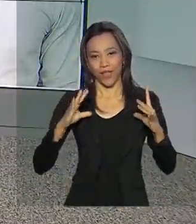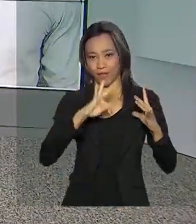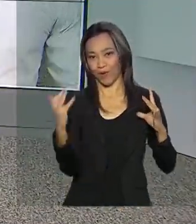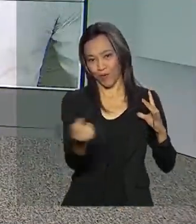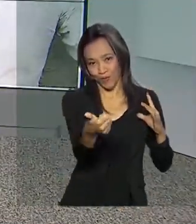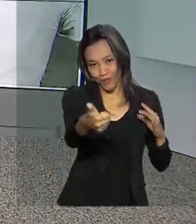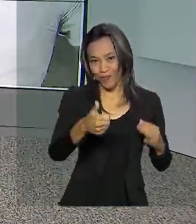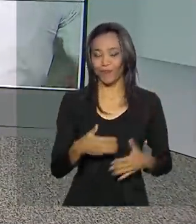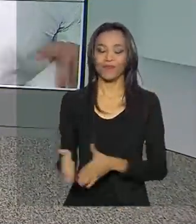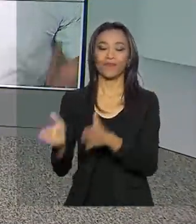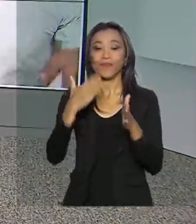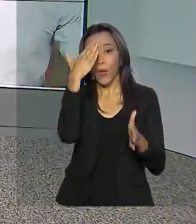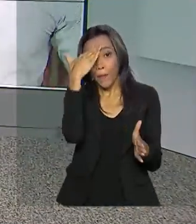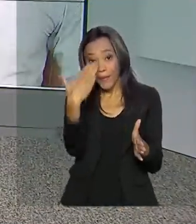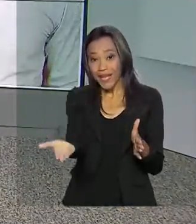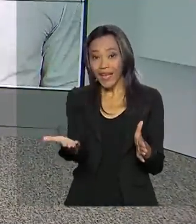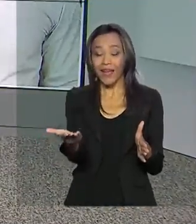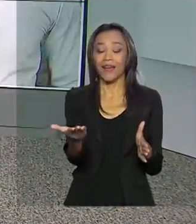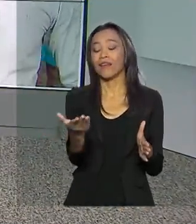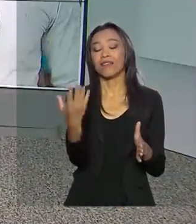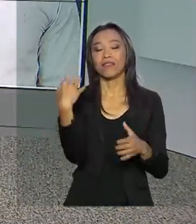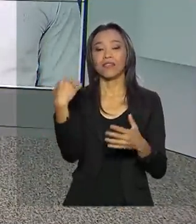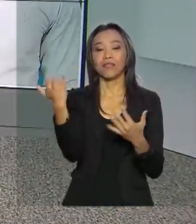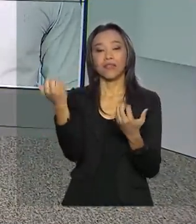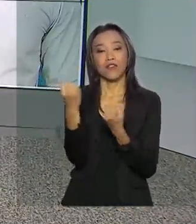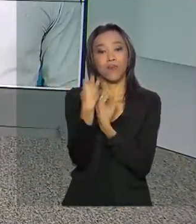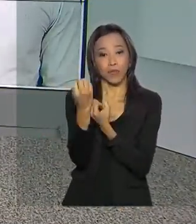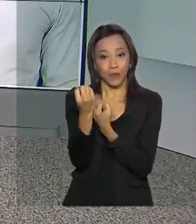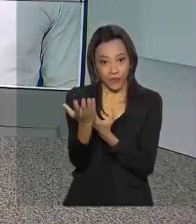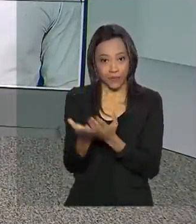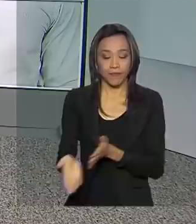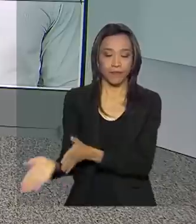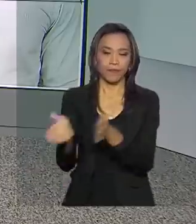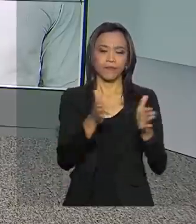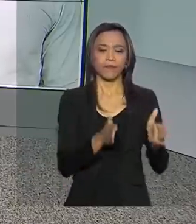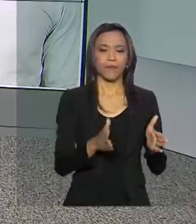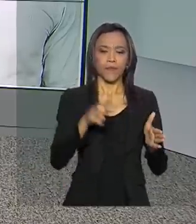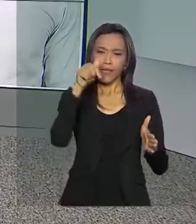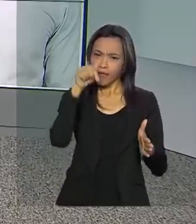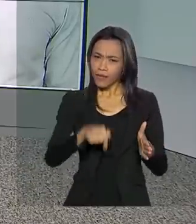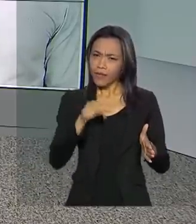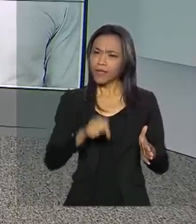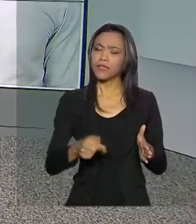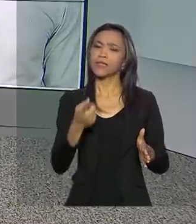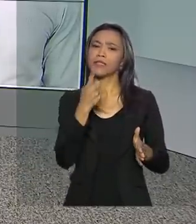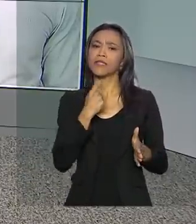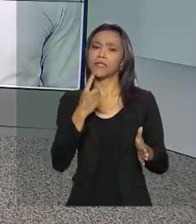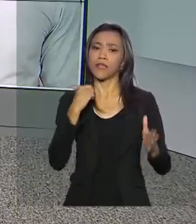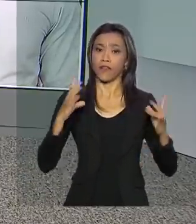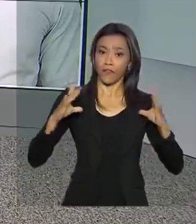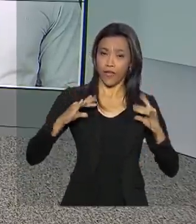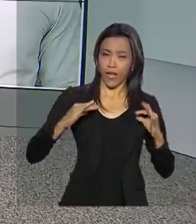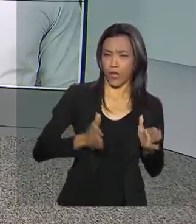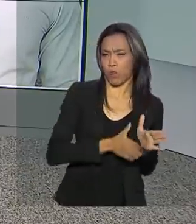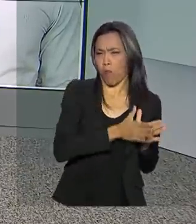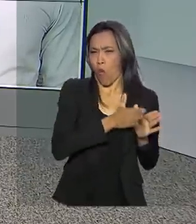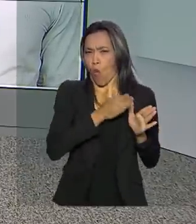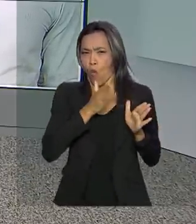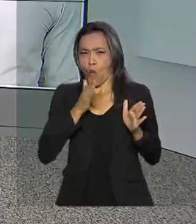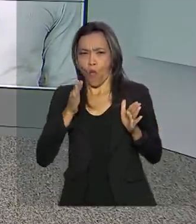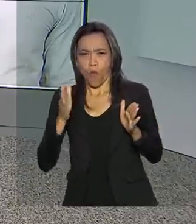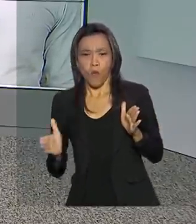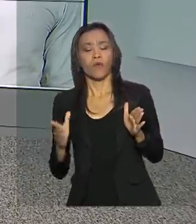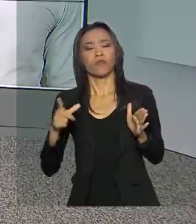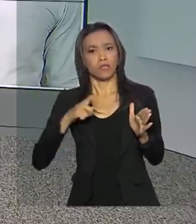Obrigada, Pablo, pelas suas informações. Bom, e nesse feriado prolongado, movimentação intensa também